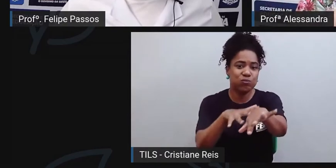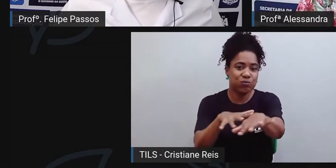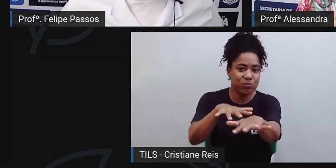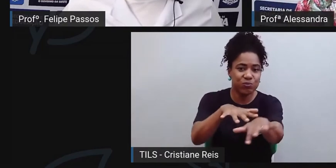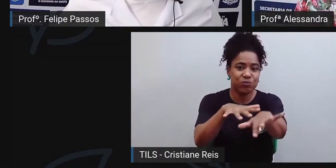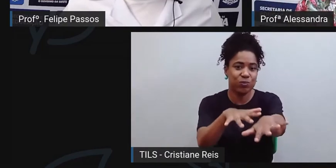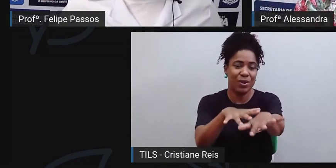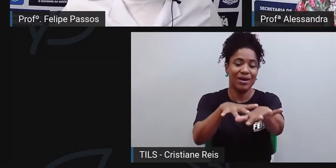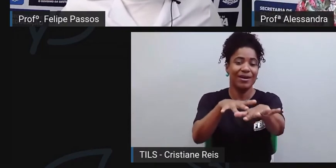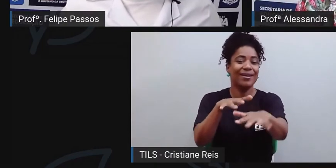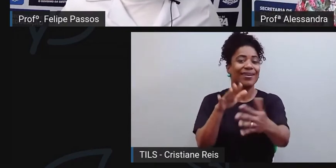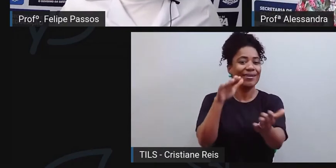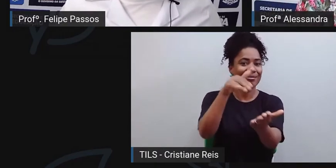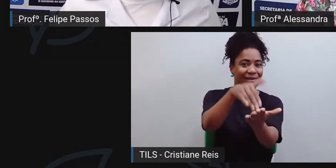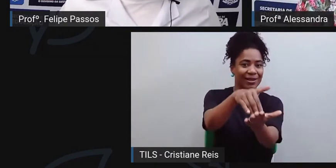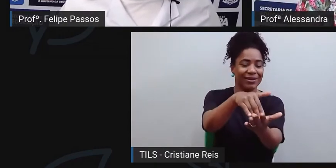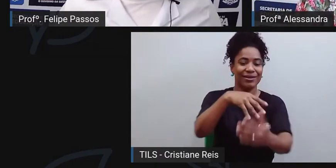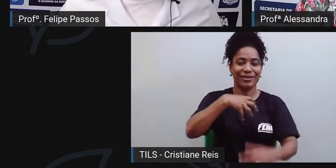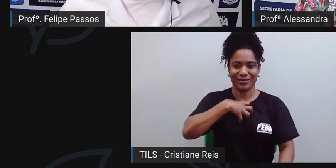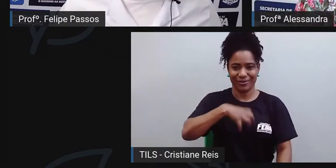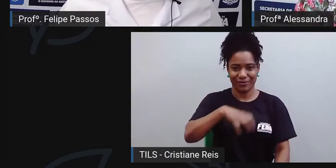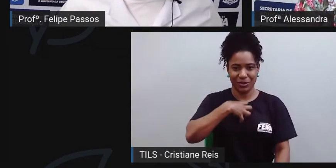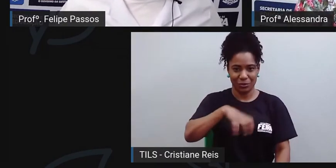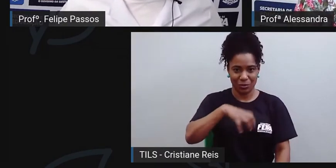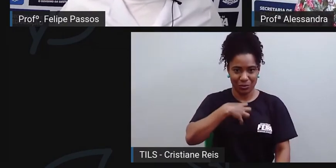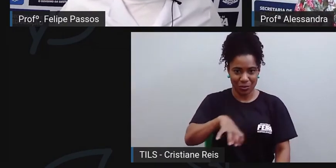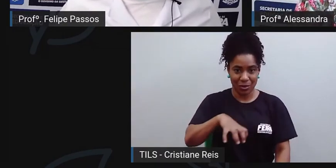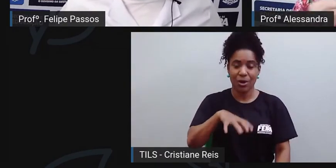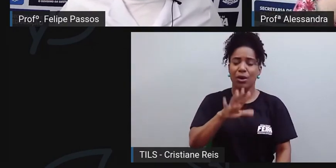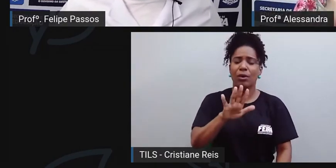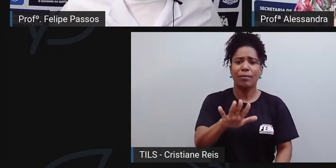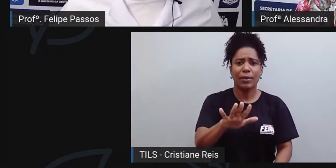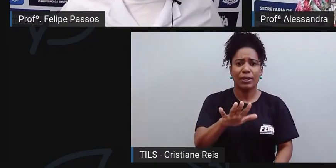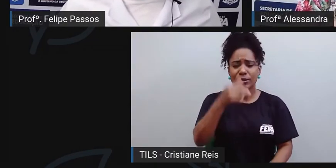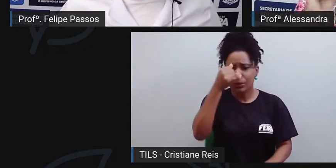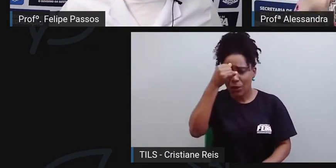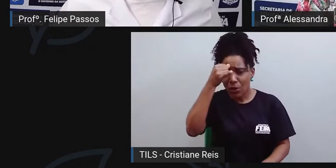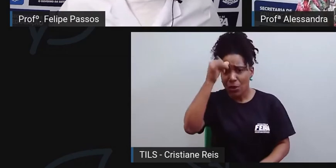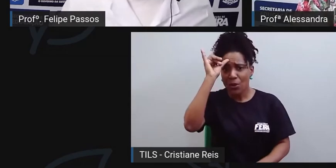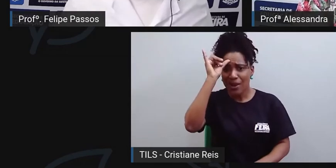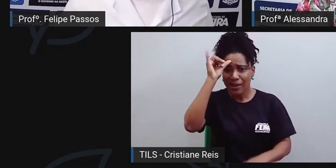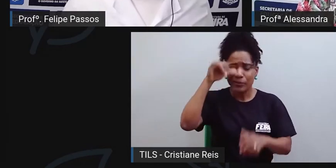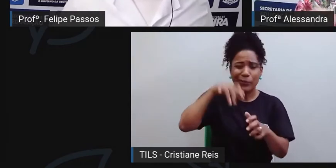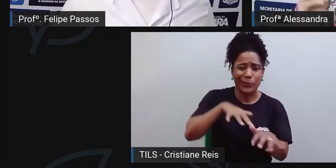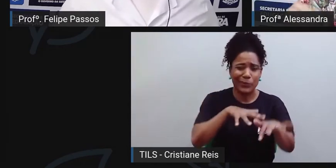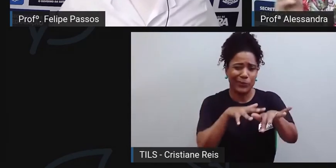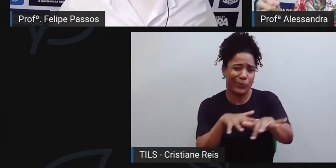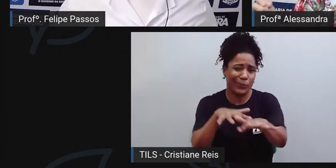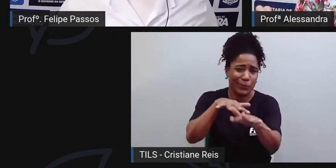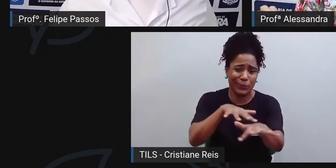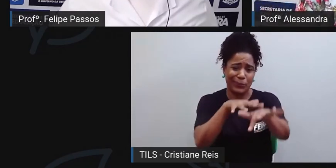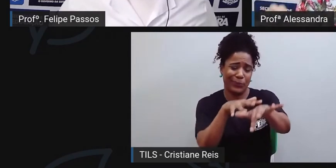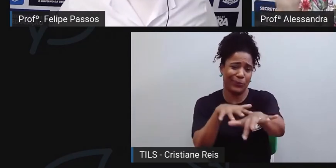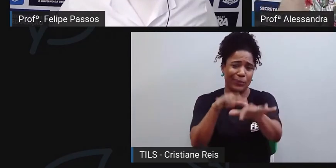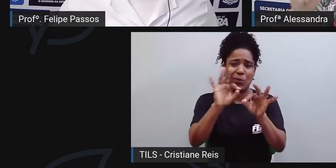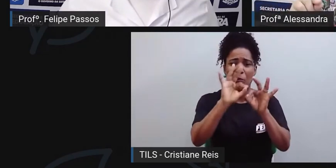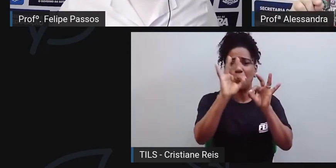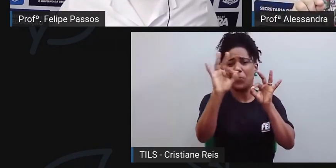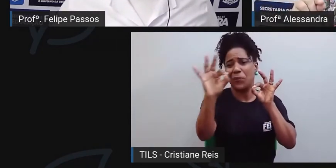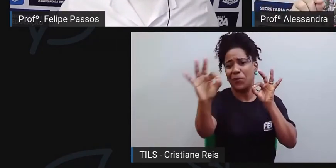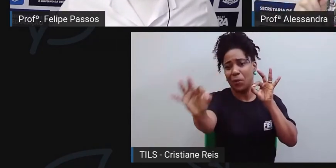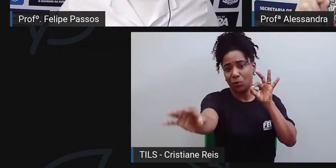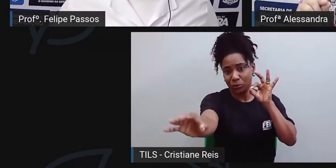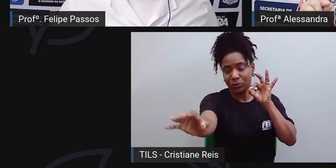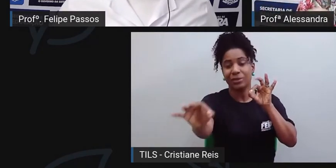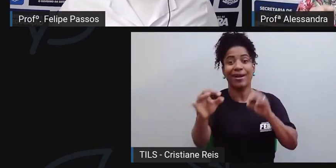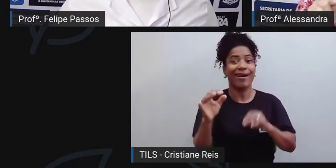Só que é um desgaste nesse semiárido. Então, onde é que a feira aparece? É justamente aí. Onde é que a feira de Santana vai aparecer? Nesse